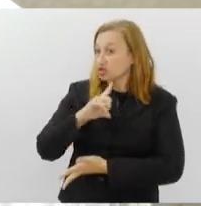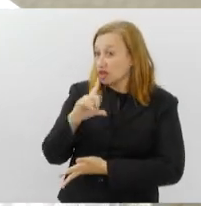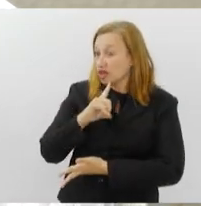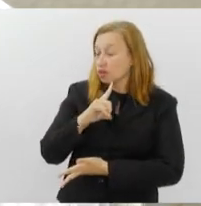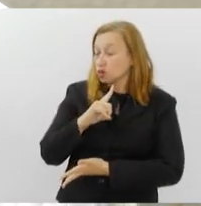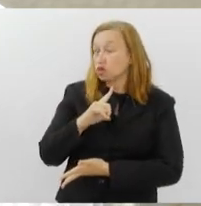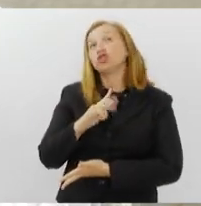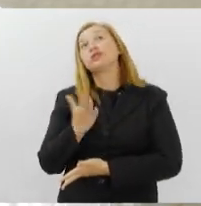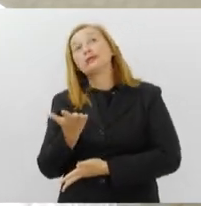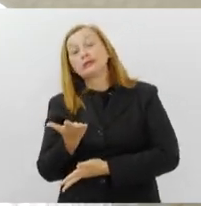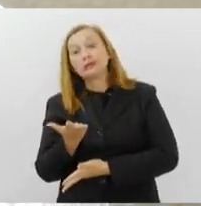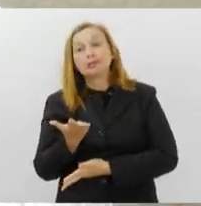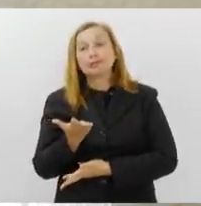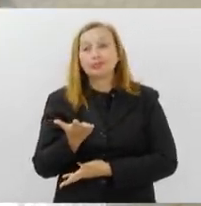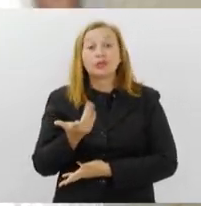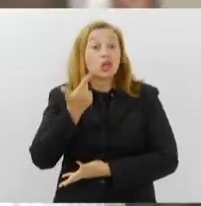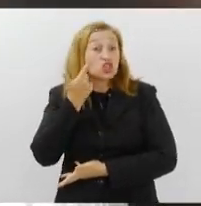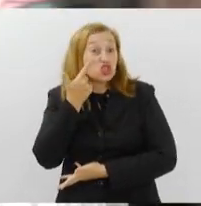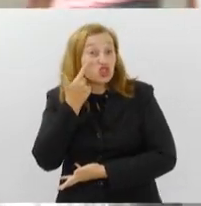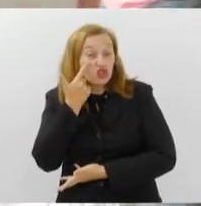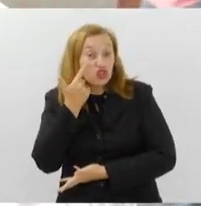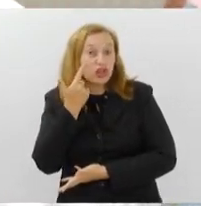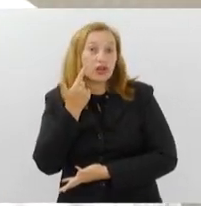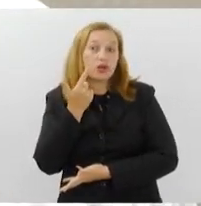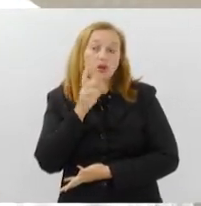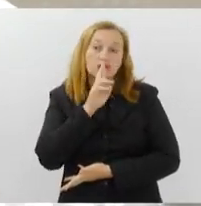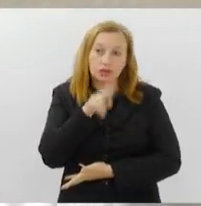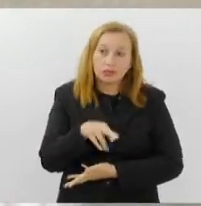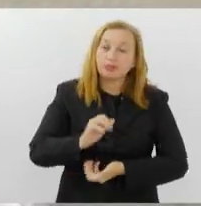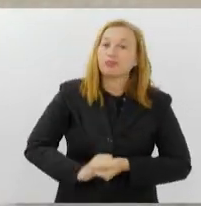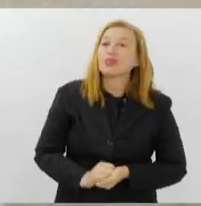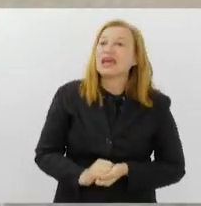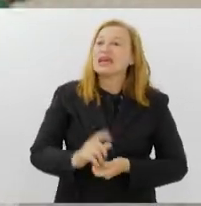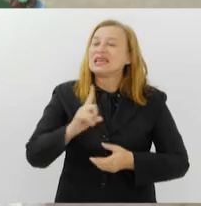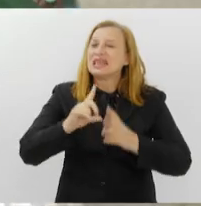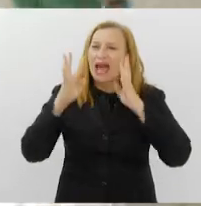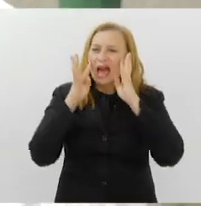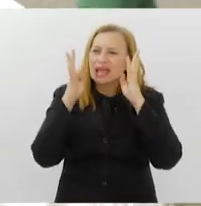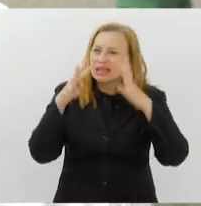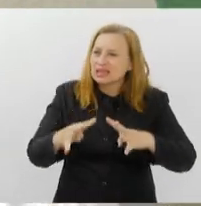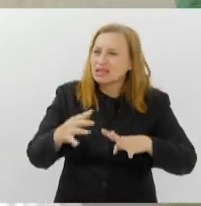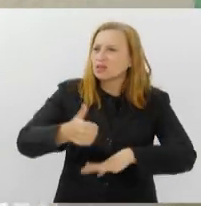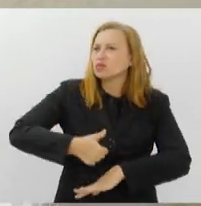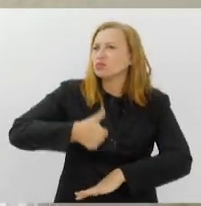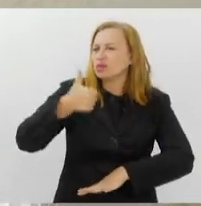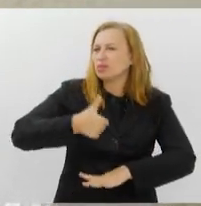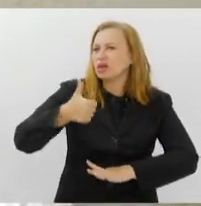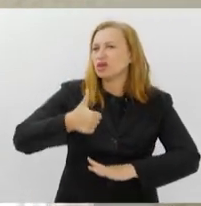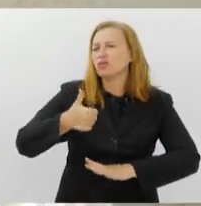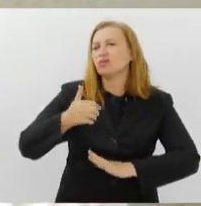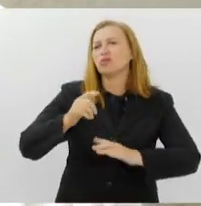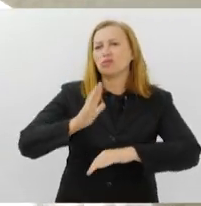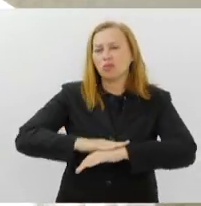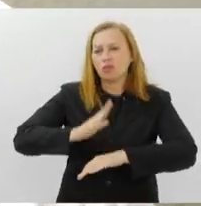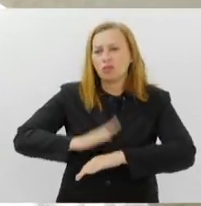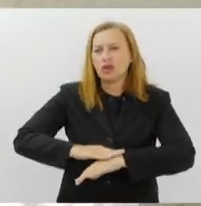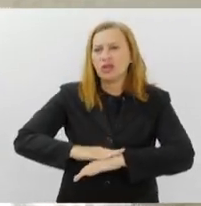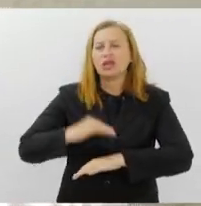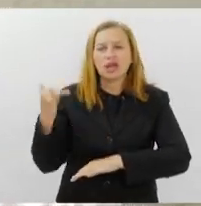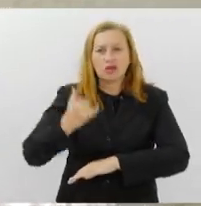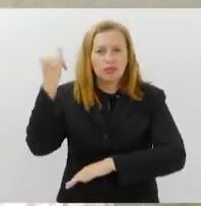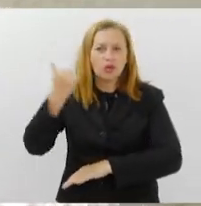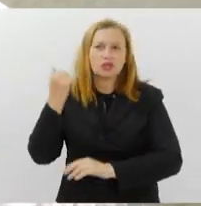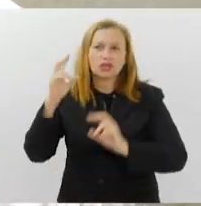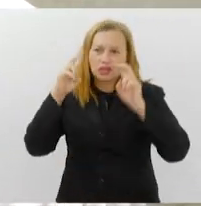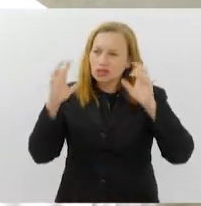ver esse diagnóstico. E ter a atenção na primeira infância é importante também, para se tratando desse tema,